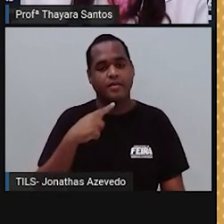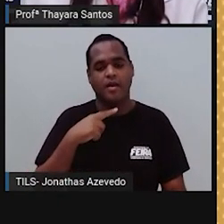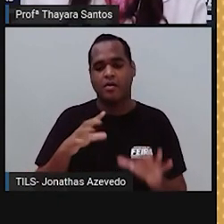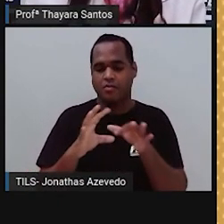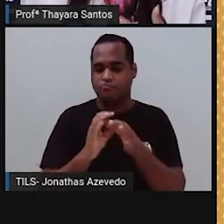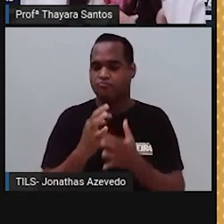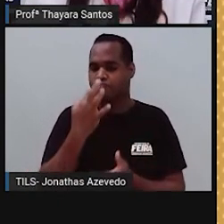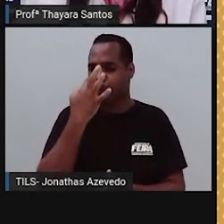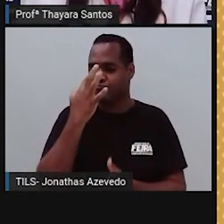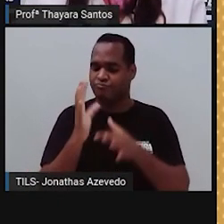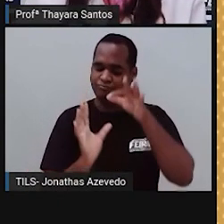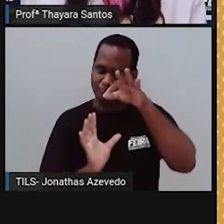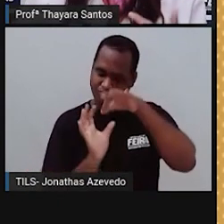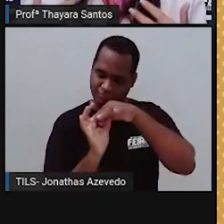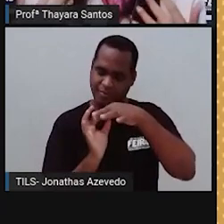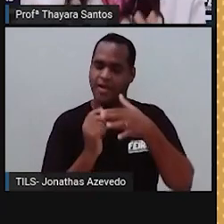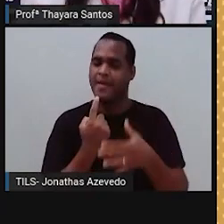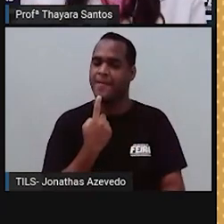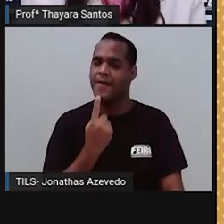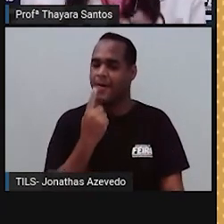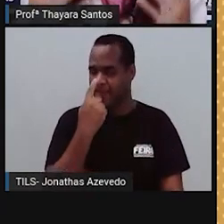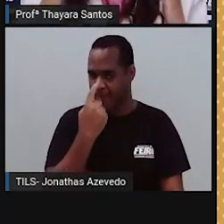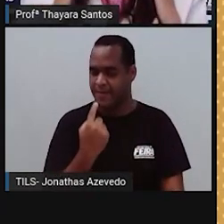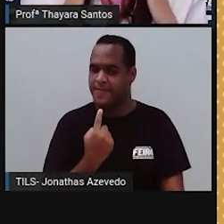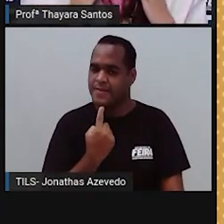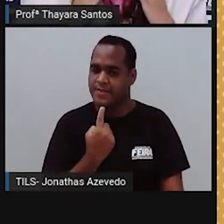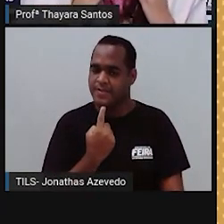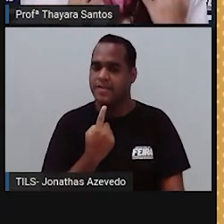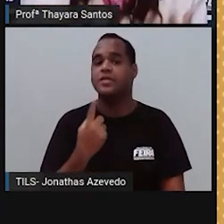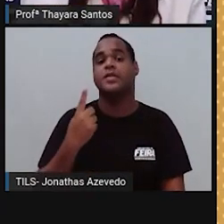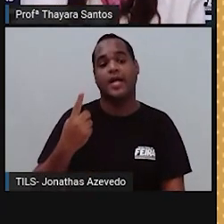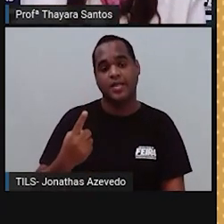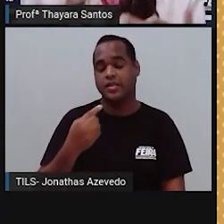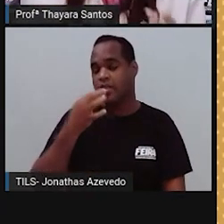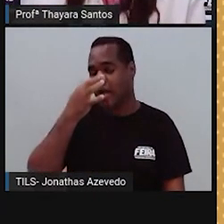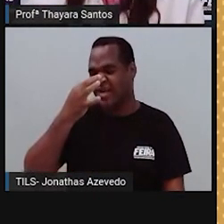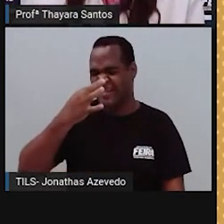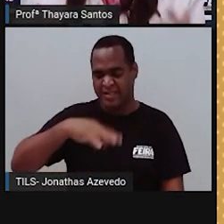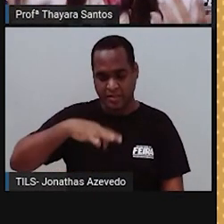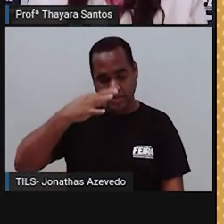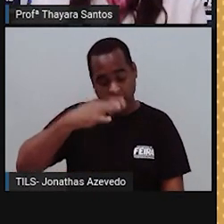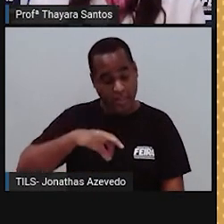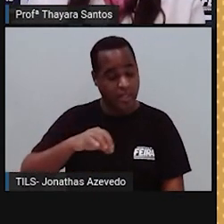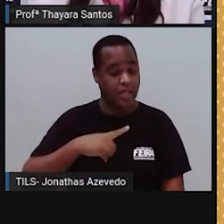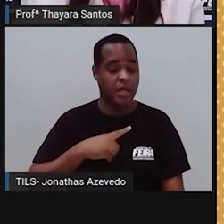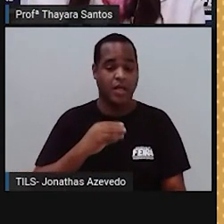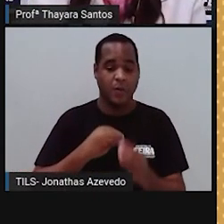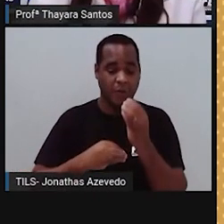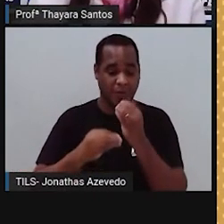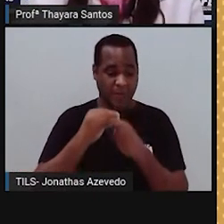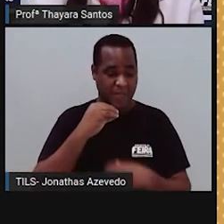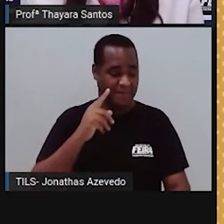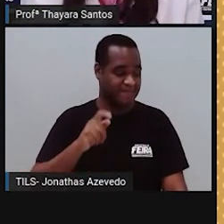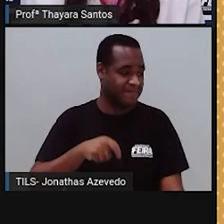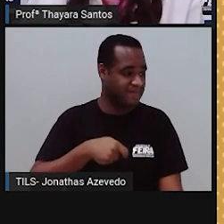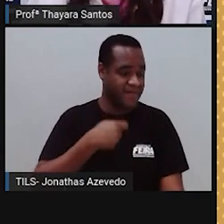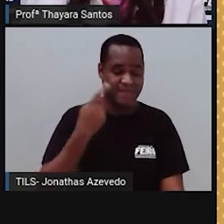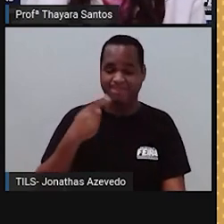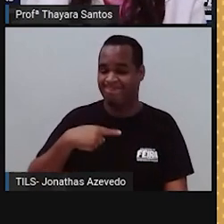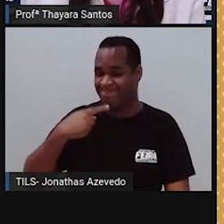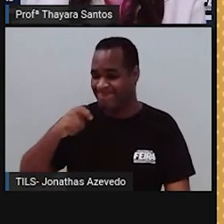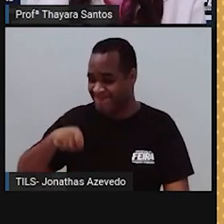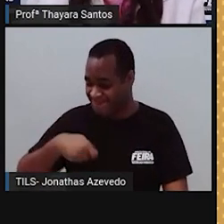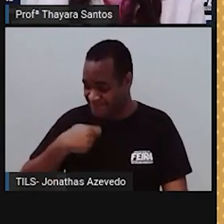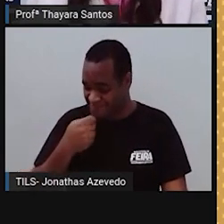olfato. Vocês já devem ter percebido, quando a gente está gripado, quando a gente está com o nariz congestionado e a gente vai comer, parece que a comida está sem gosto e realmente